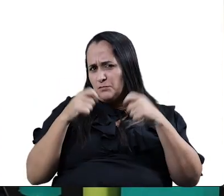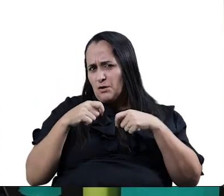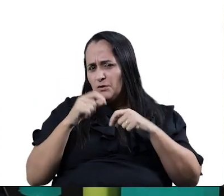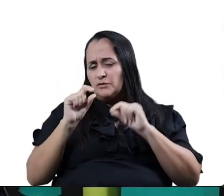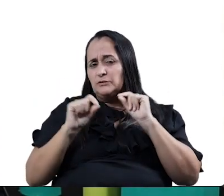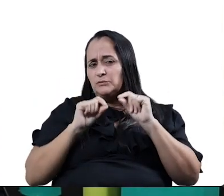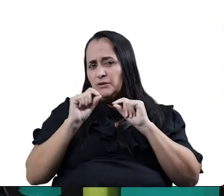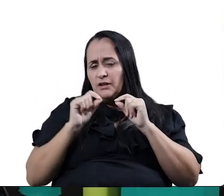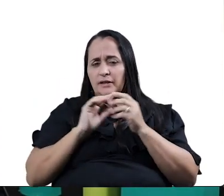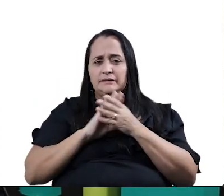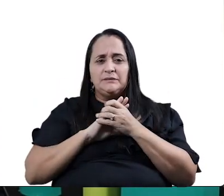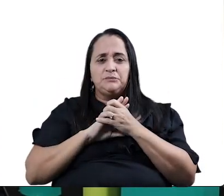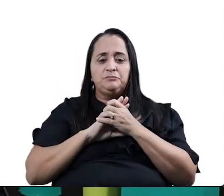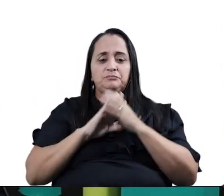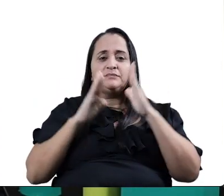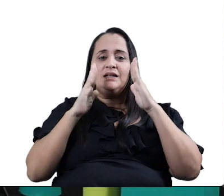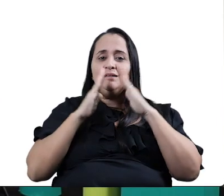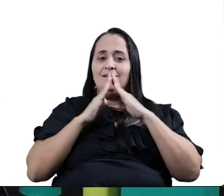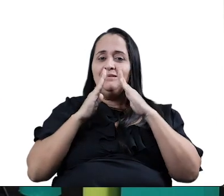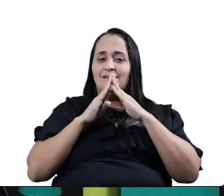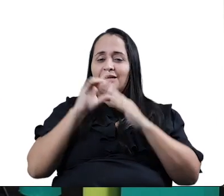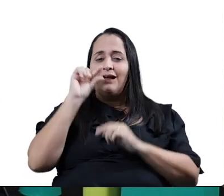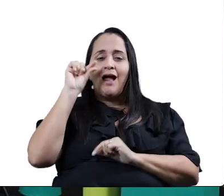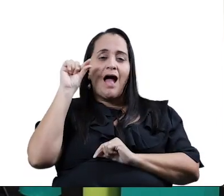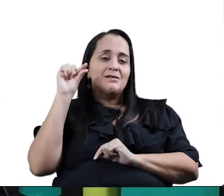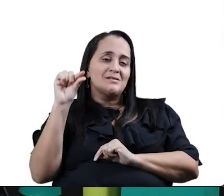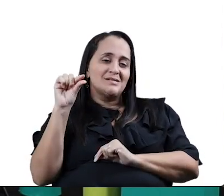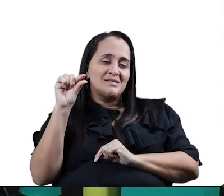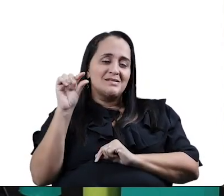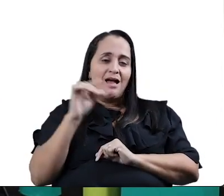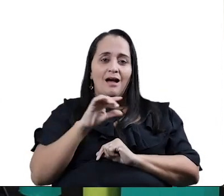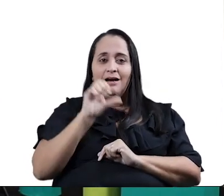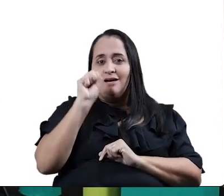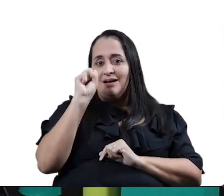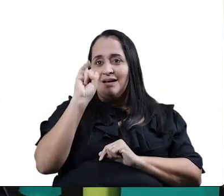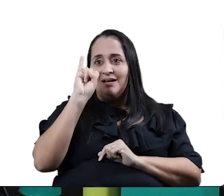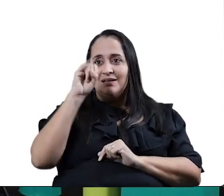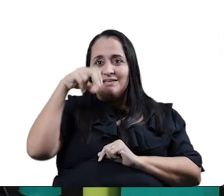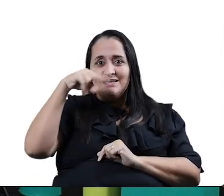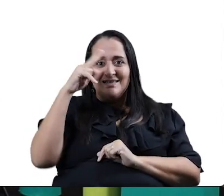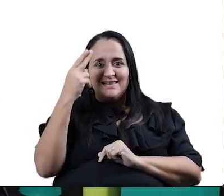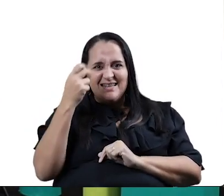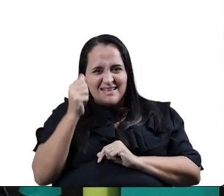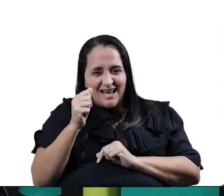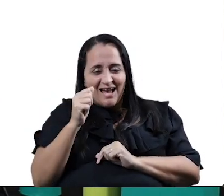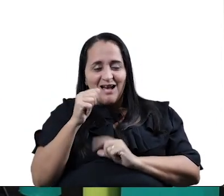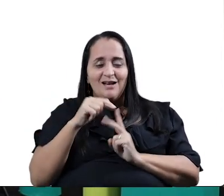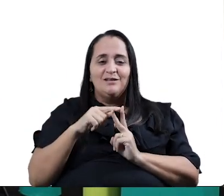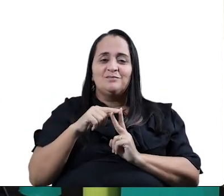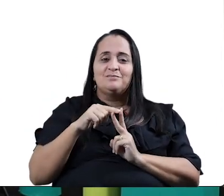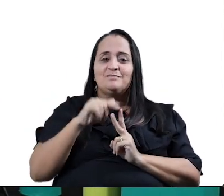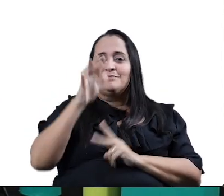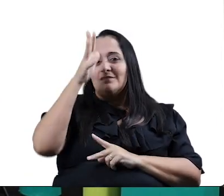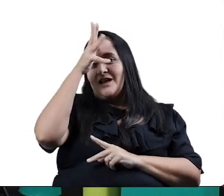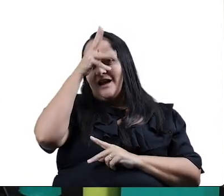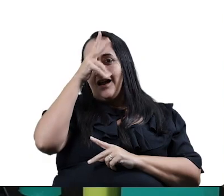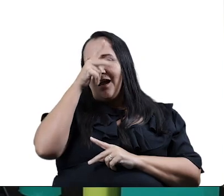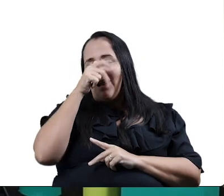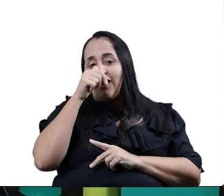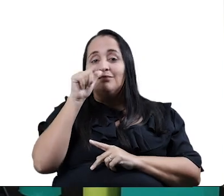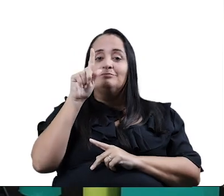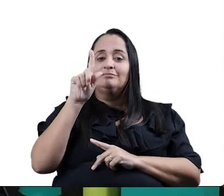casinha, galinha, uma